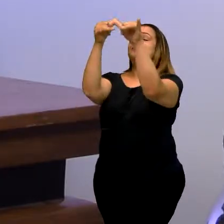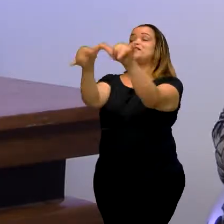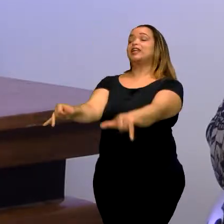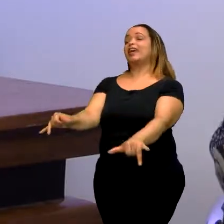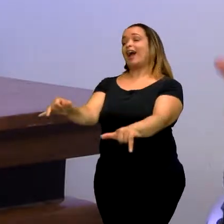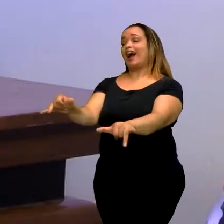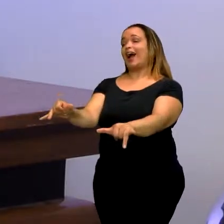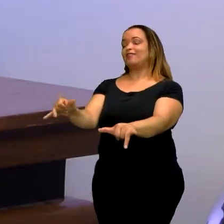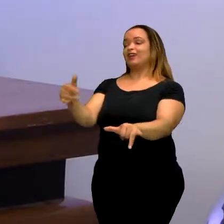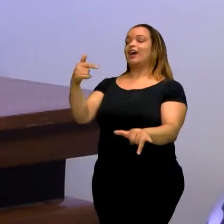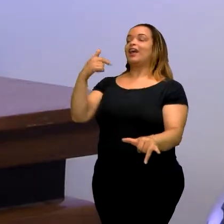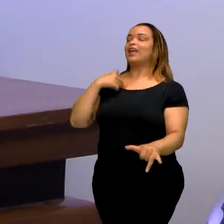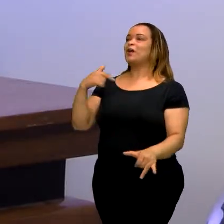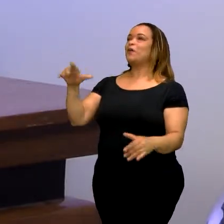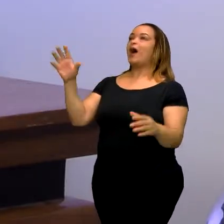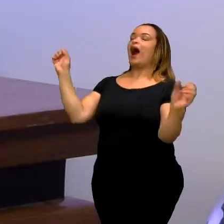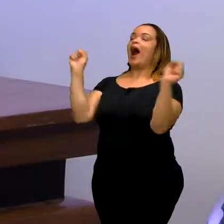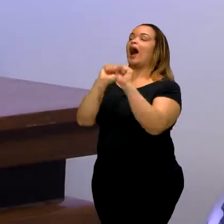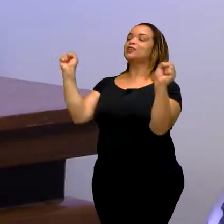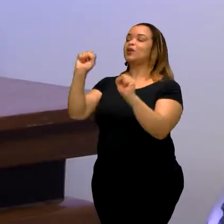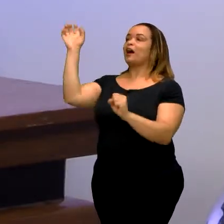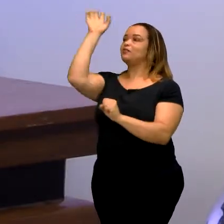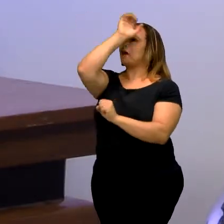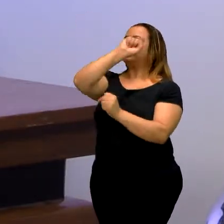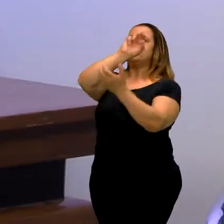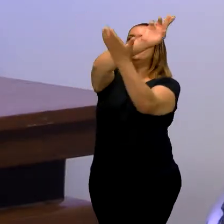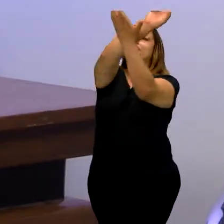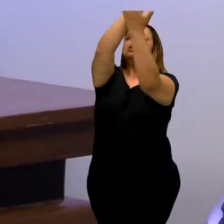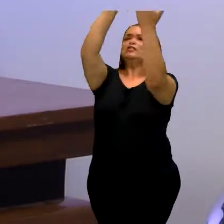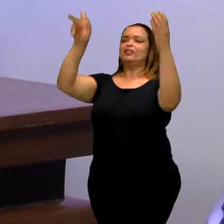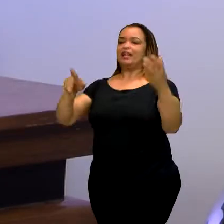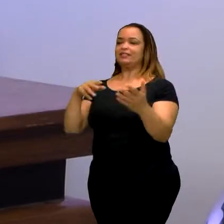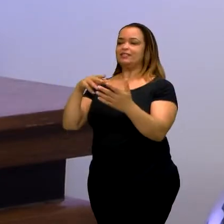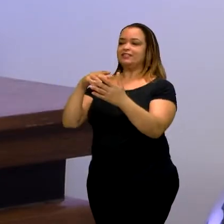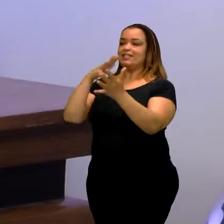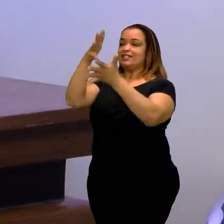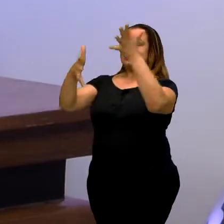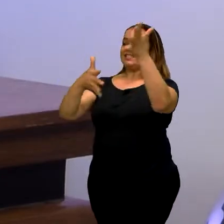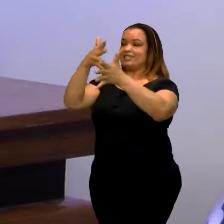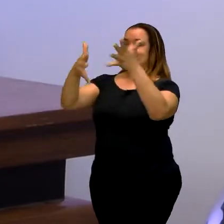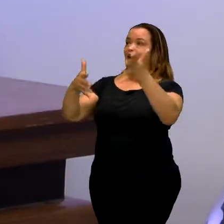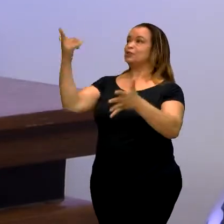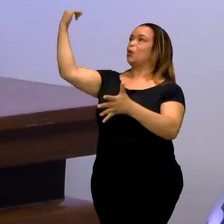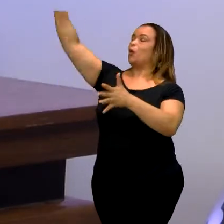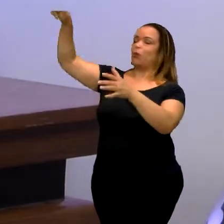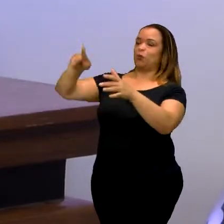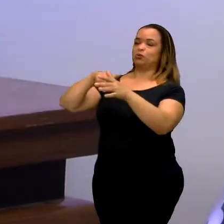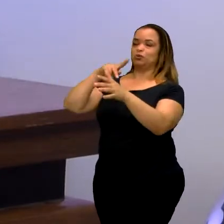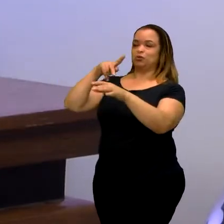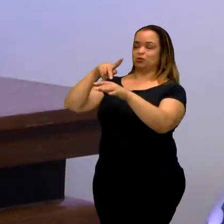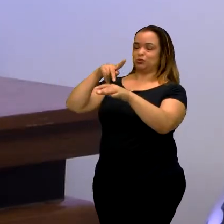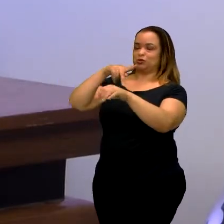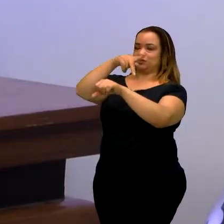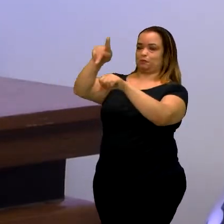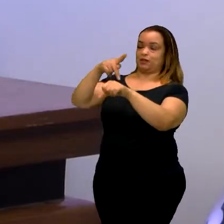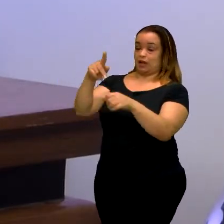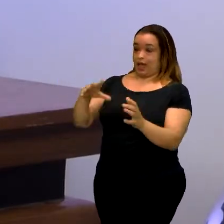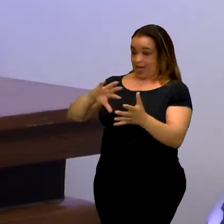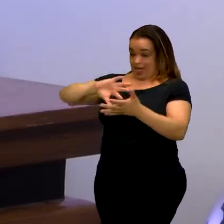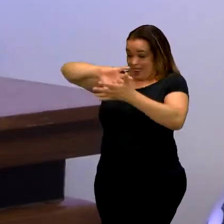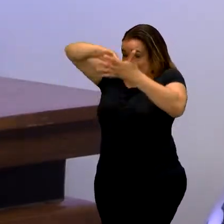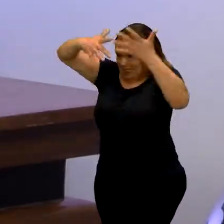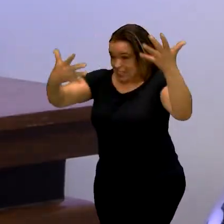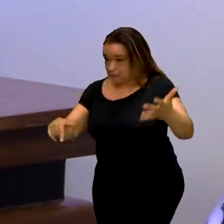adorava aprender a língua de sinais diferente dos outros países. Isso prova que a Libra não é universal.